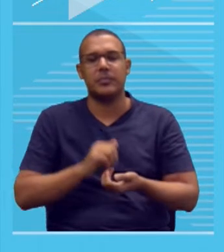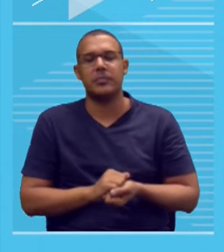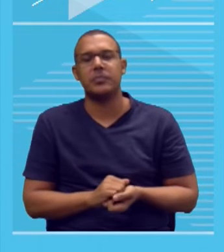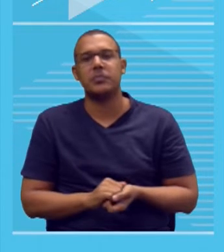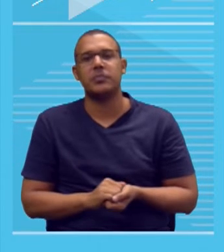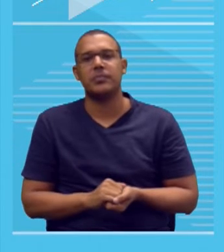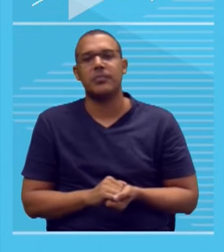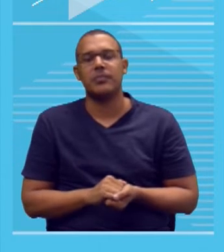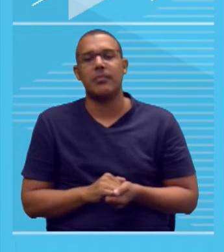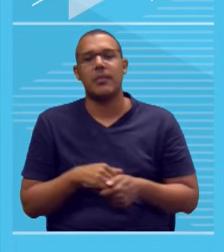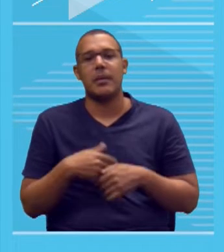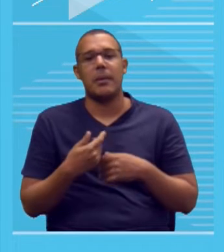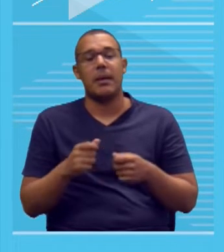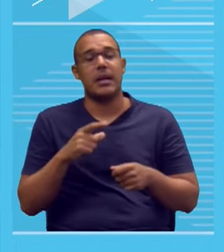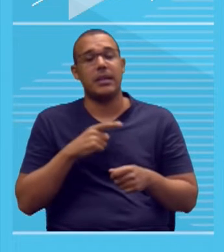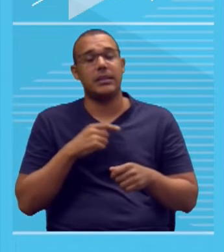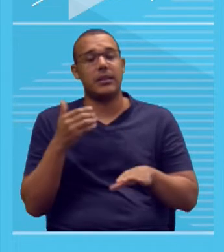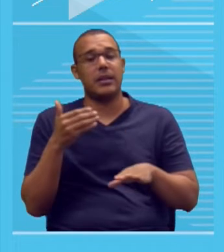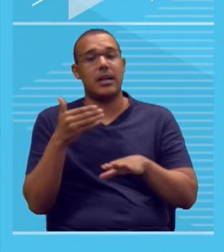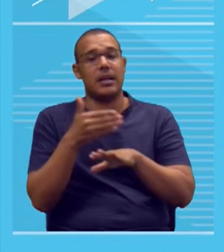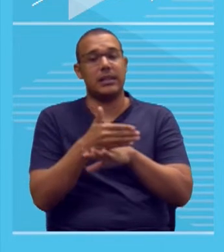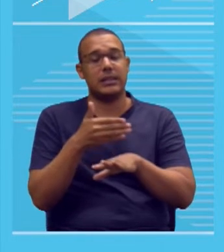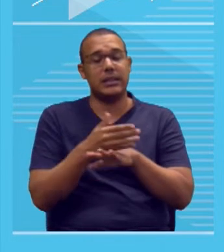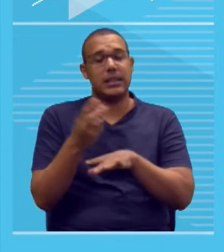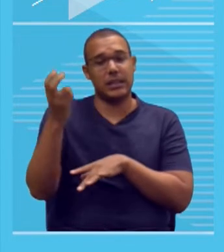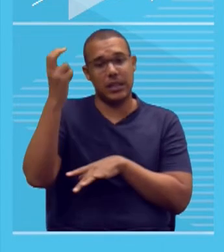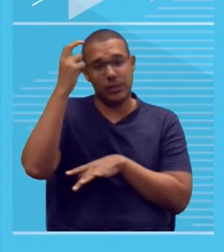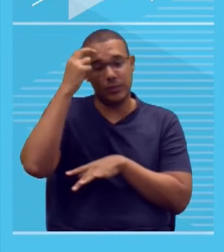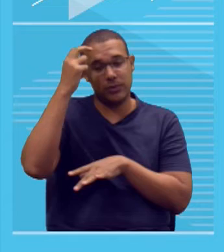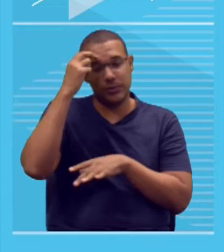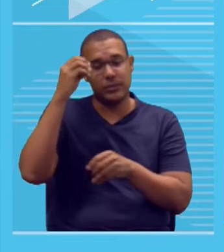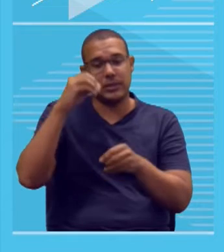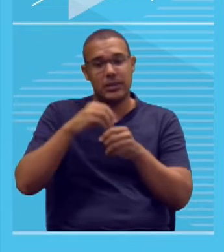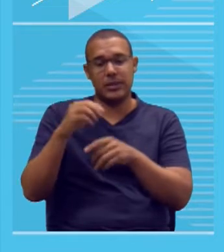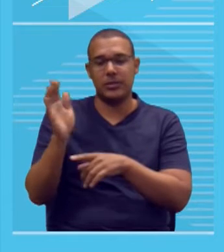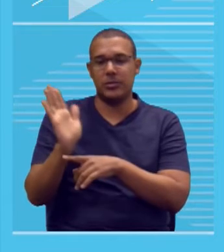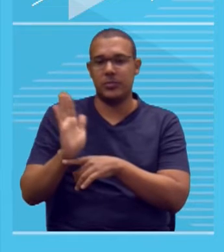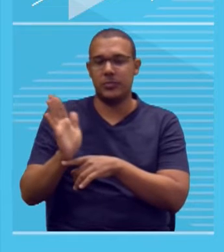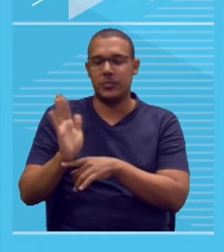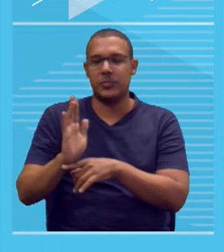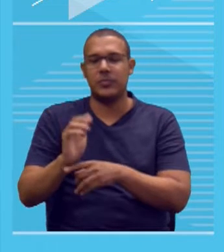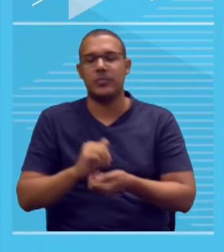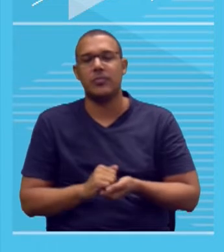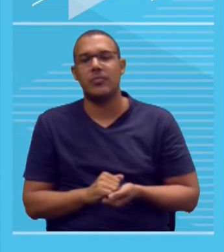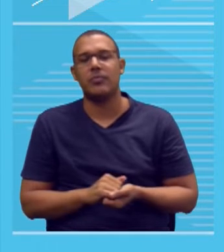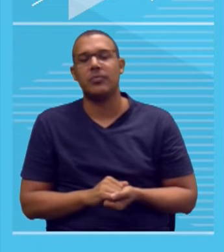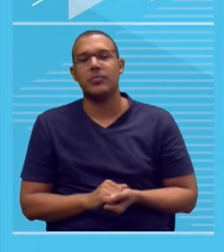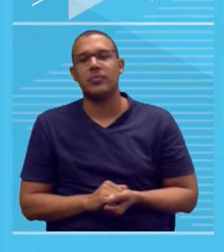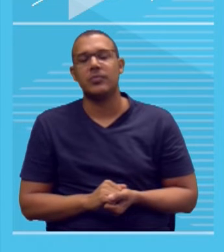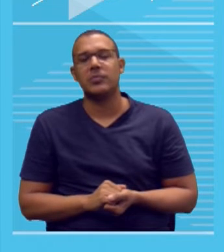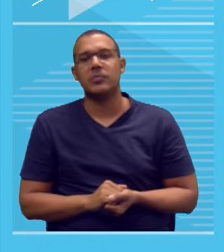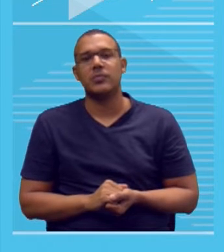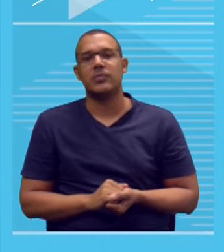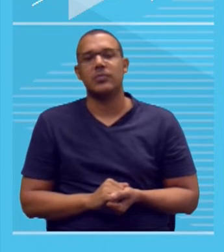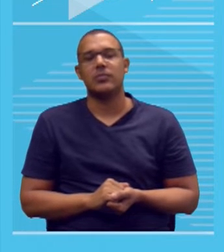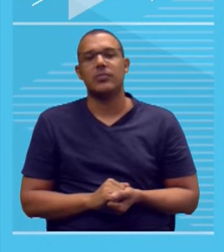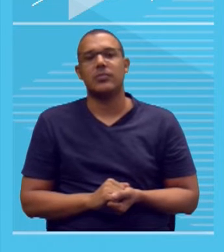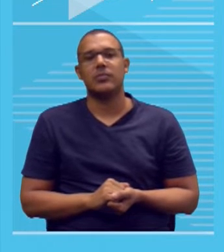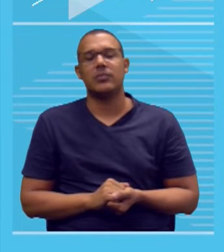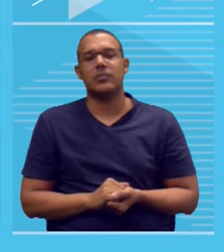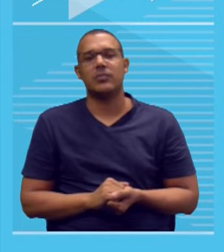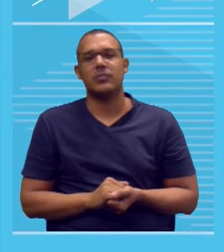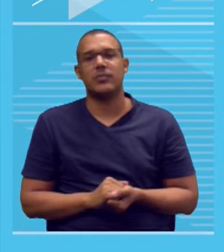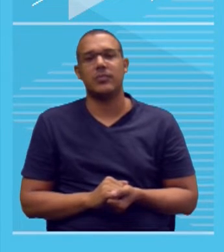que esses cidadãos tenham acesso à cultura promovida pelo cinema. Enfim, desse jeito, filho, tem jeito.